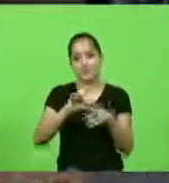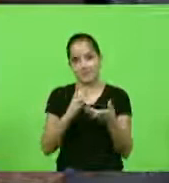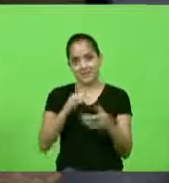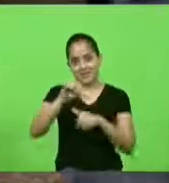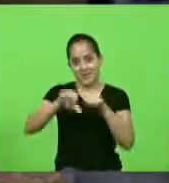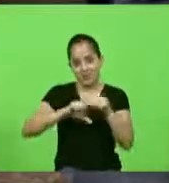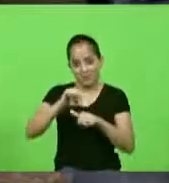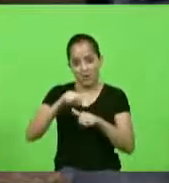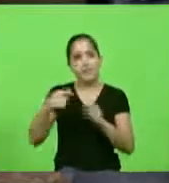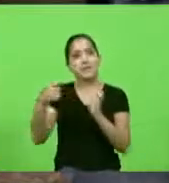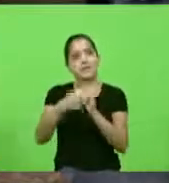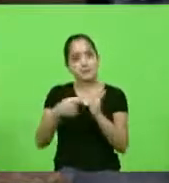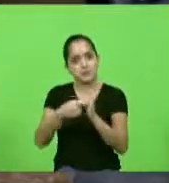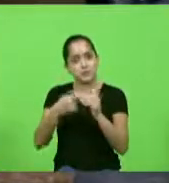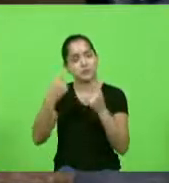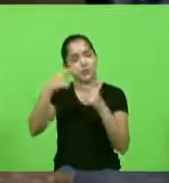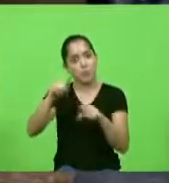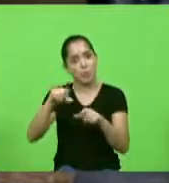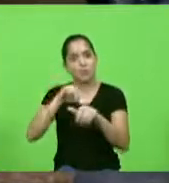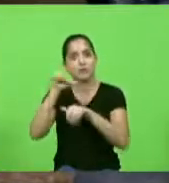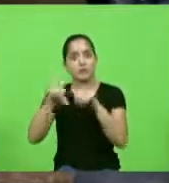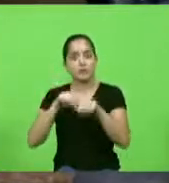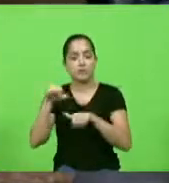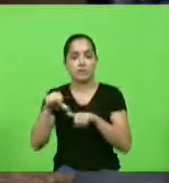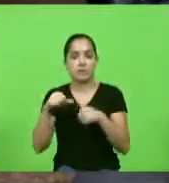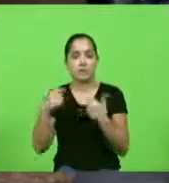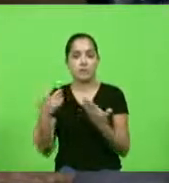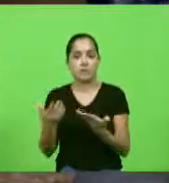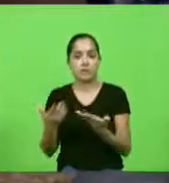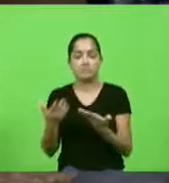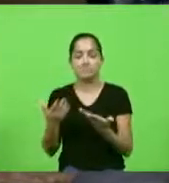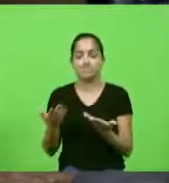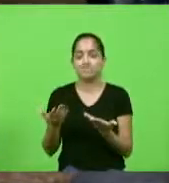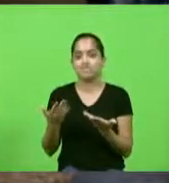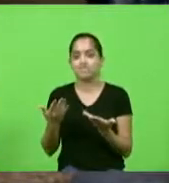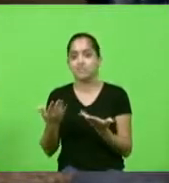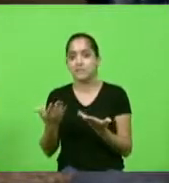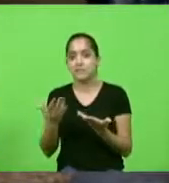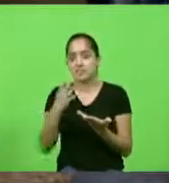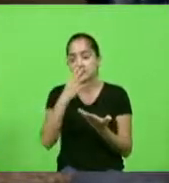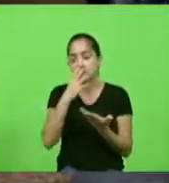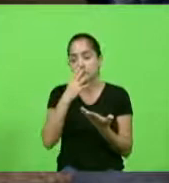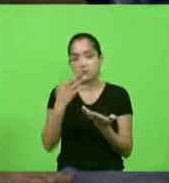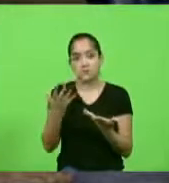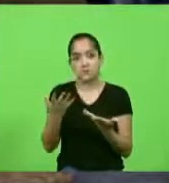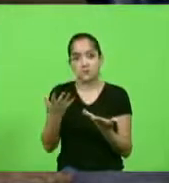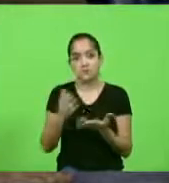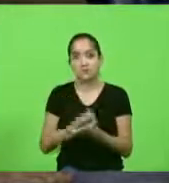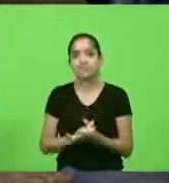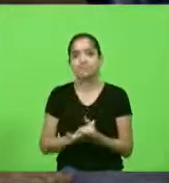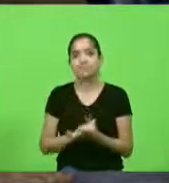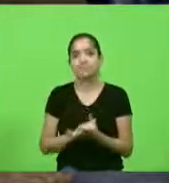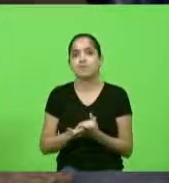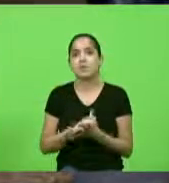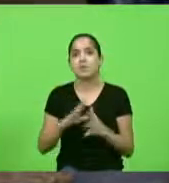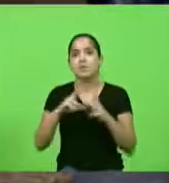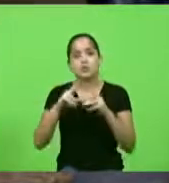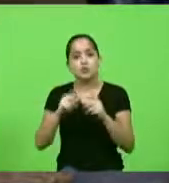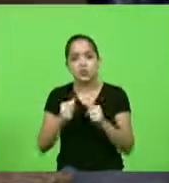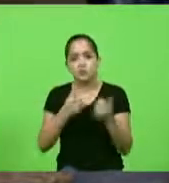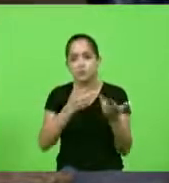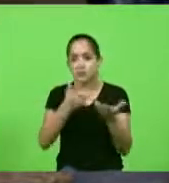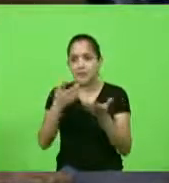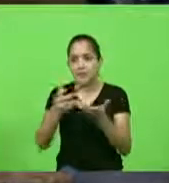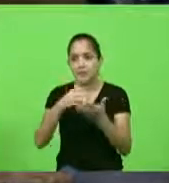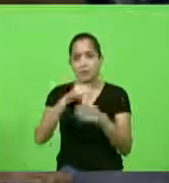contra a reforma da previdência eu realmente eu fico impressionado com isso porque todo mundo quer mudar o Brasil